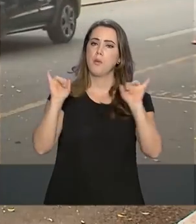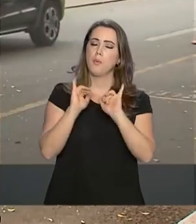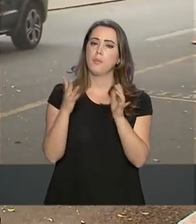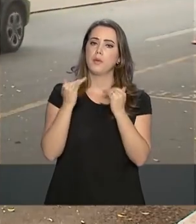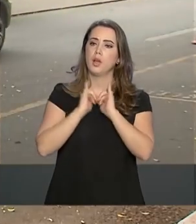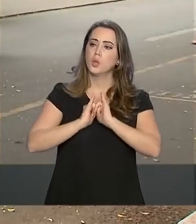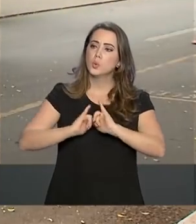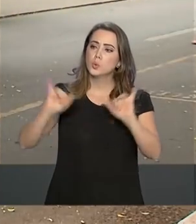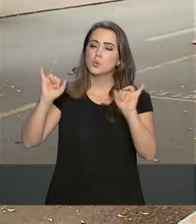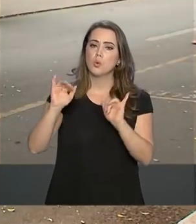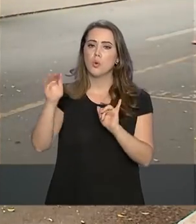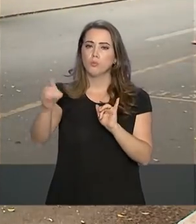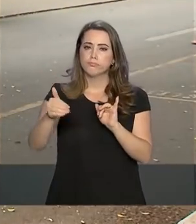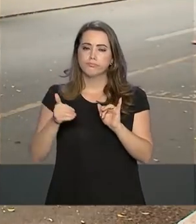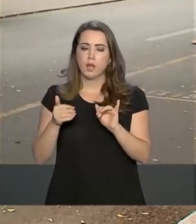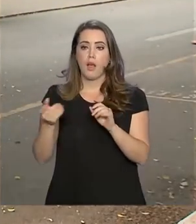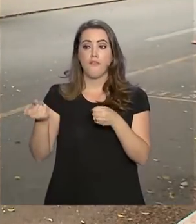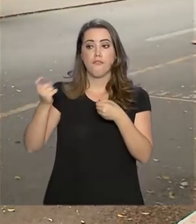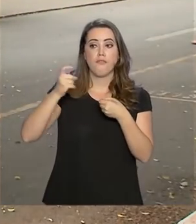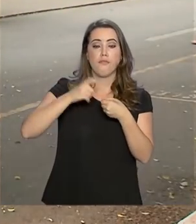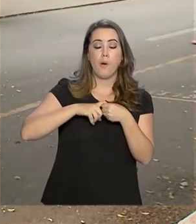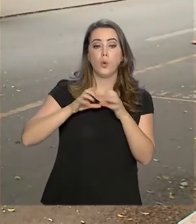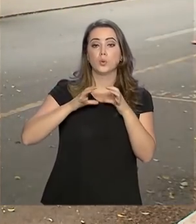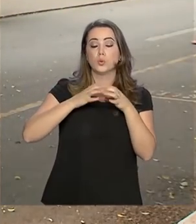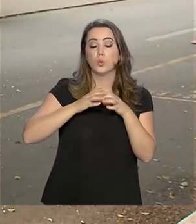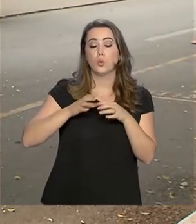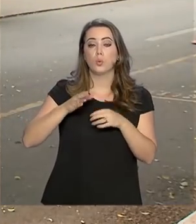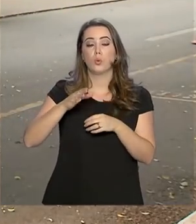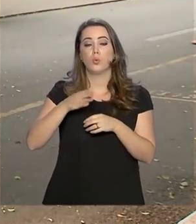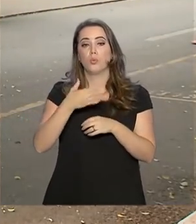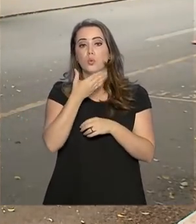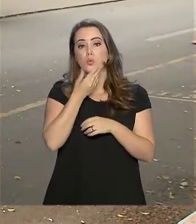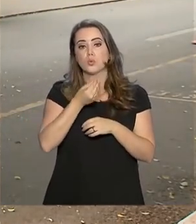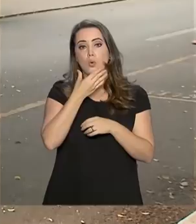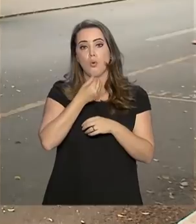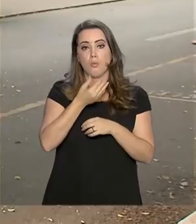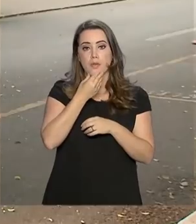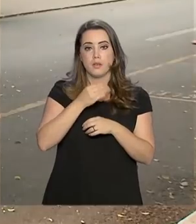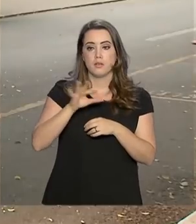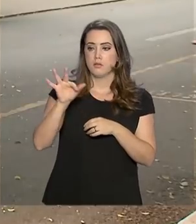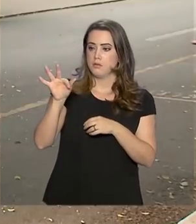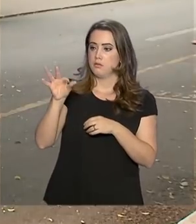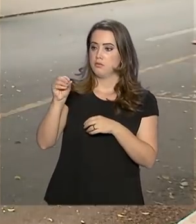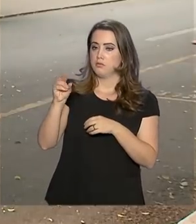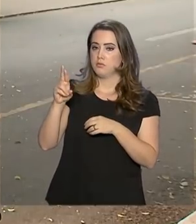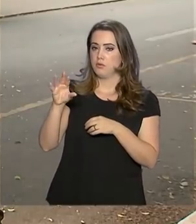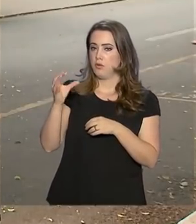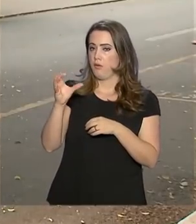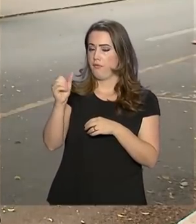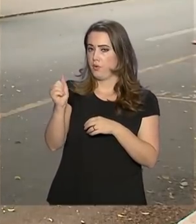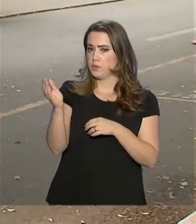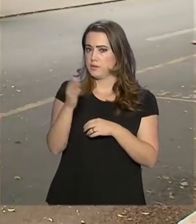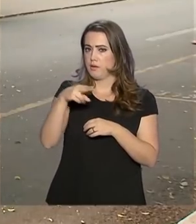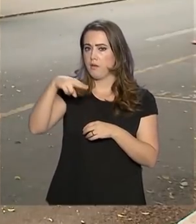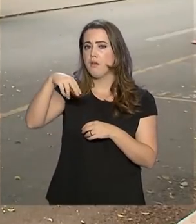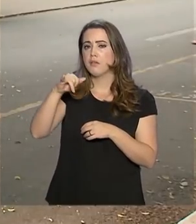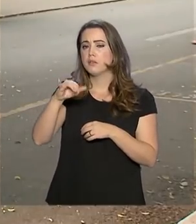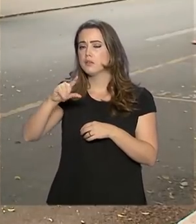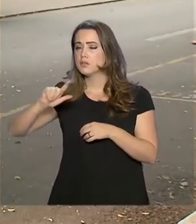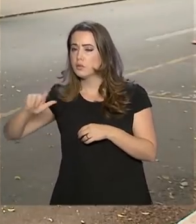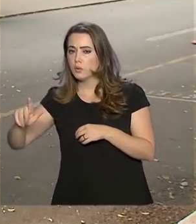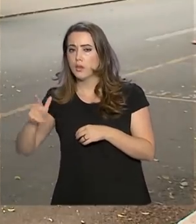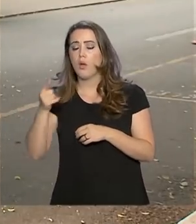a retirada gradual dos homens da Força Nacional de Segurança do Estado do Ceará. No início do ano, registrada uma onda de ataques, uma onda de